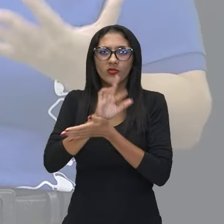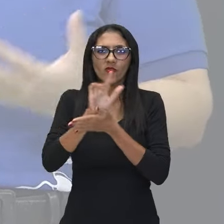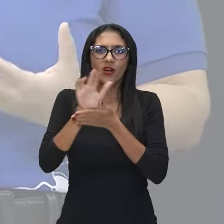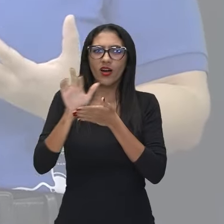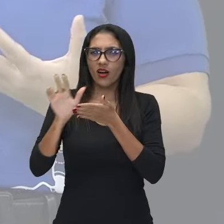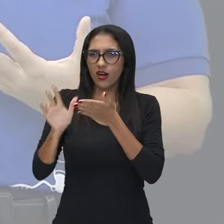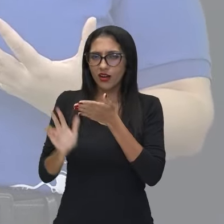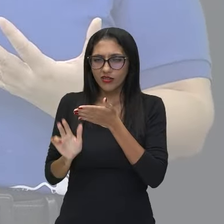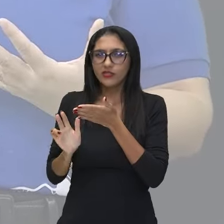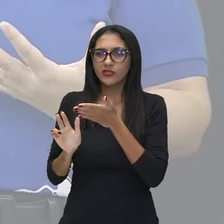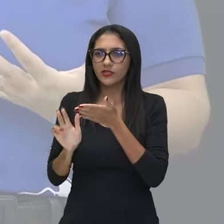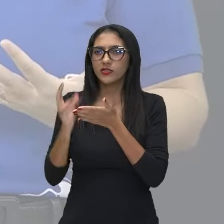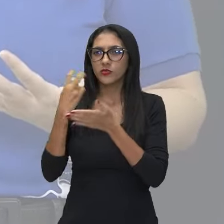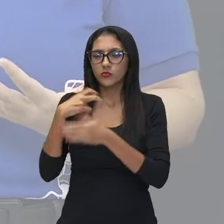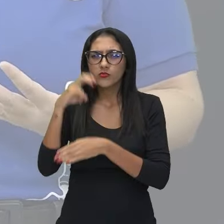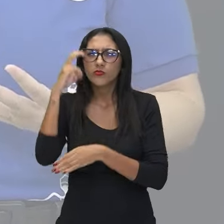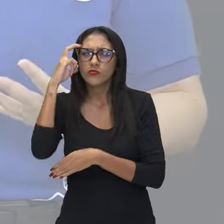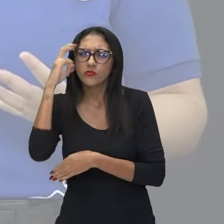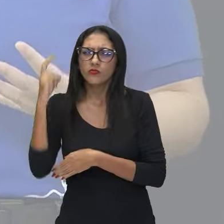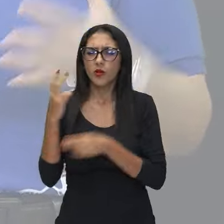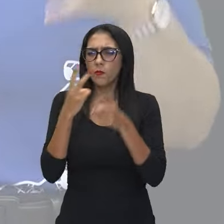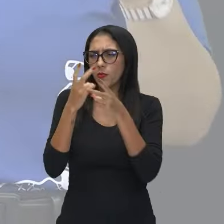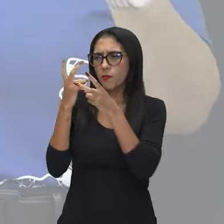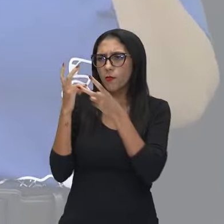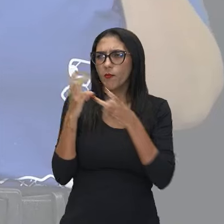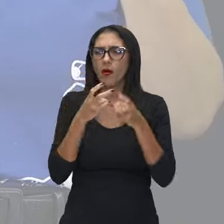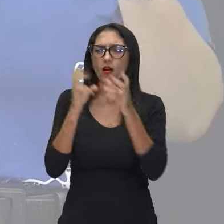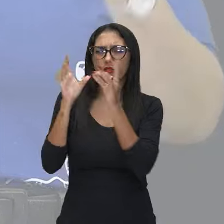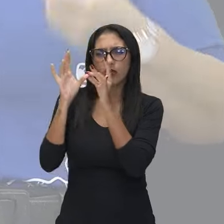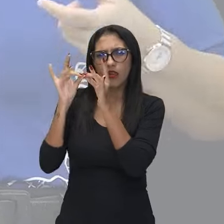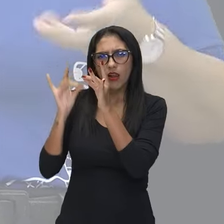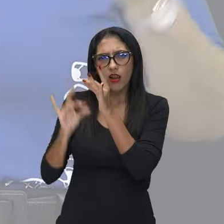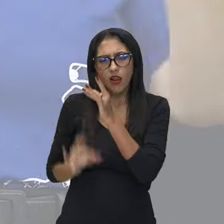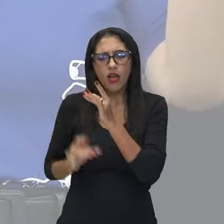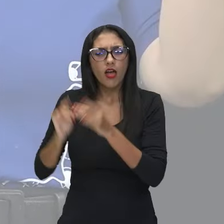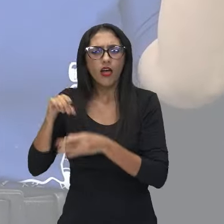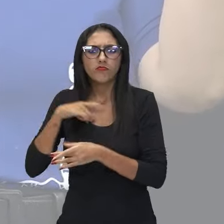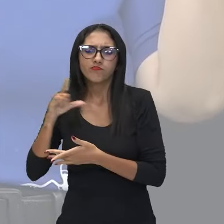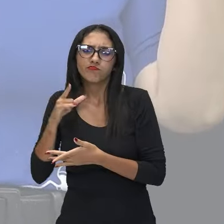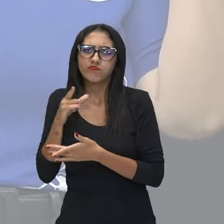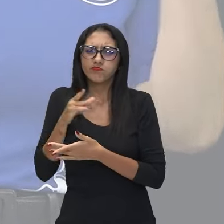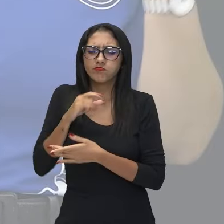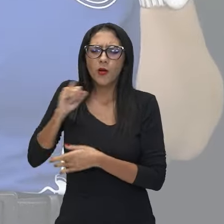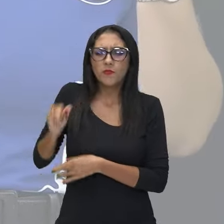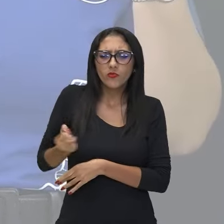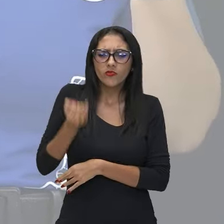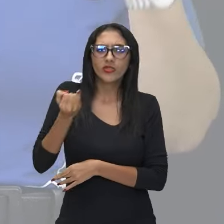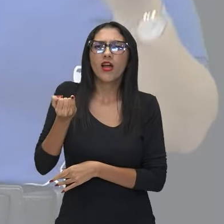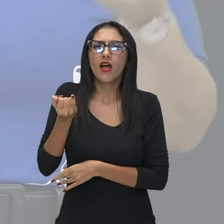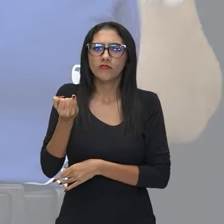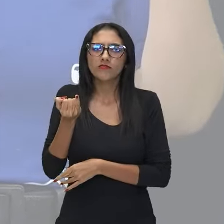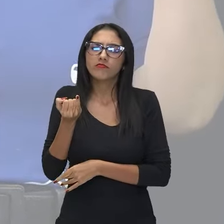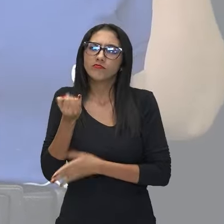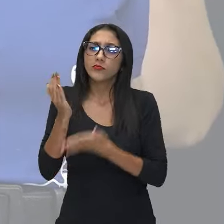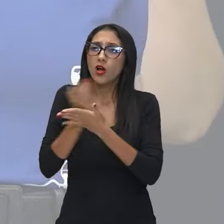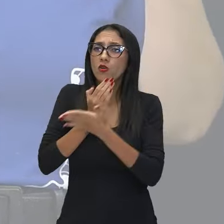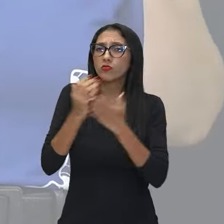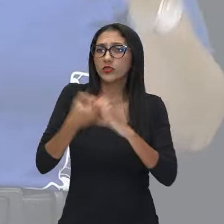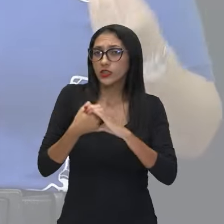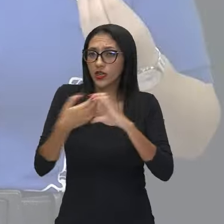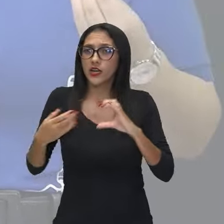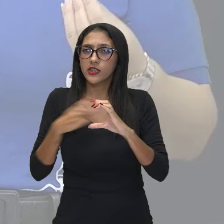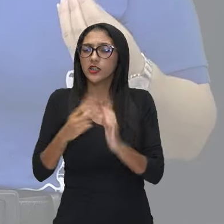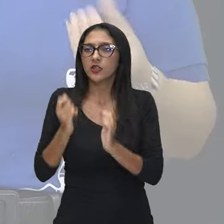turma, a nossa